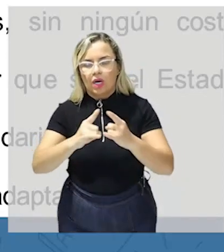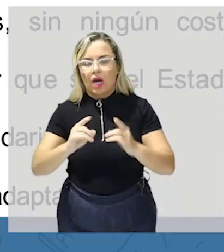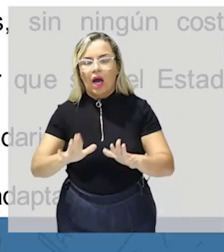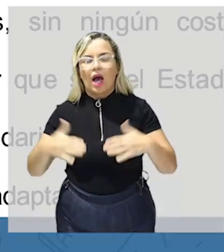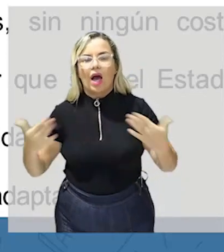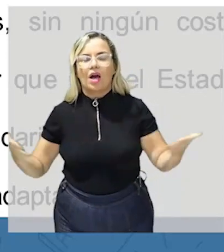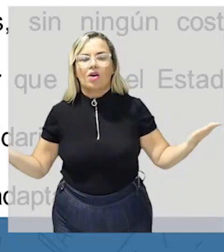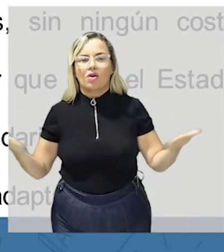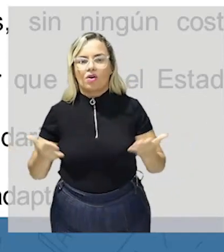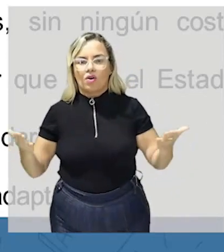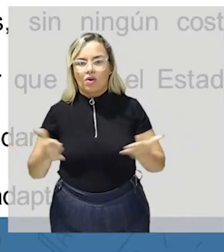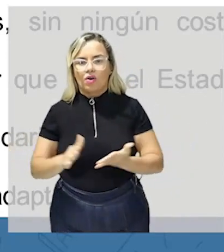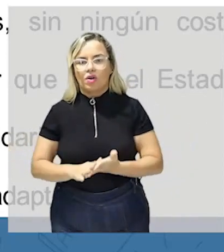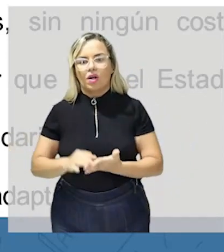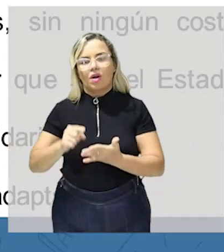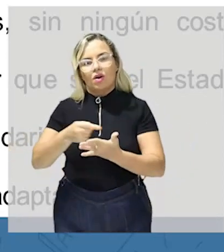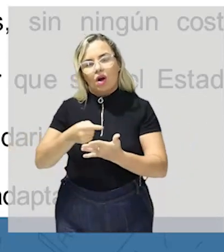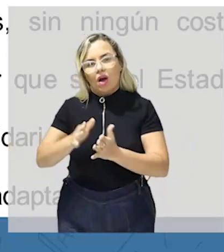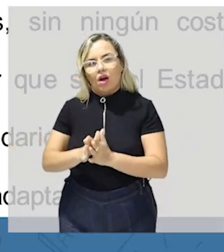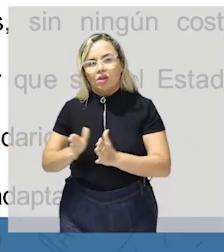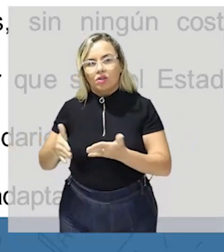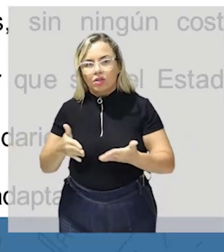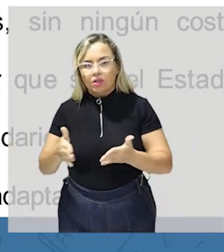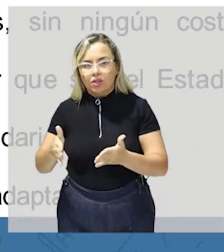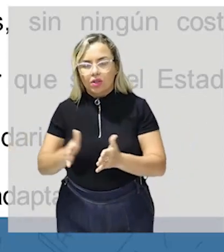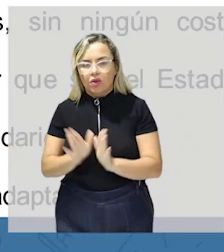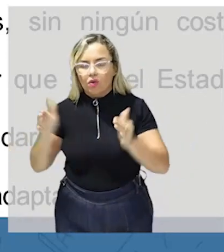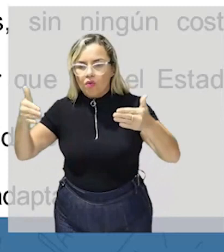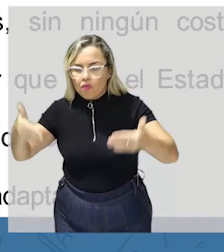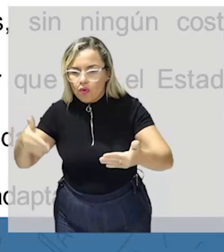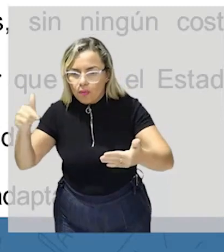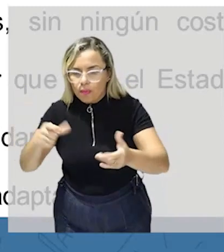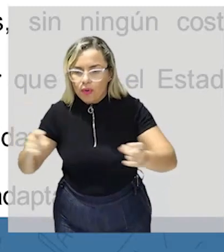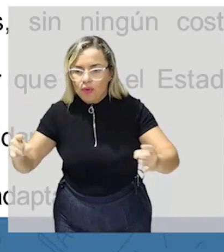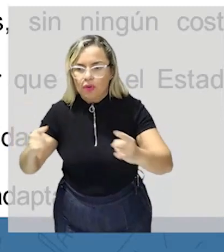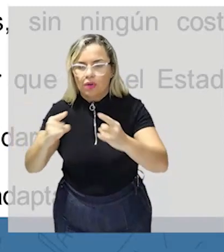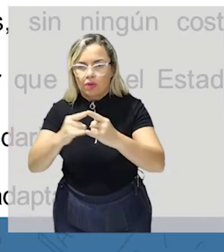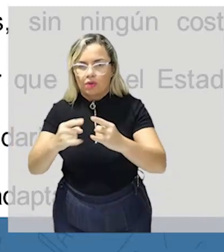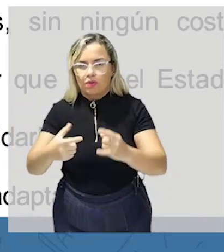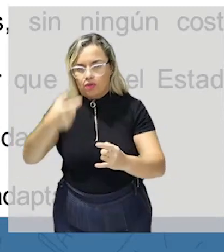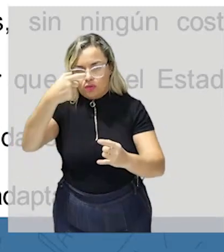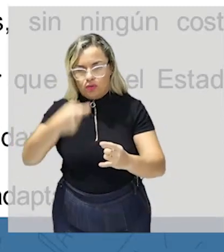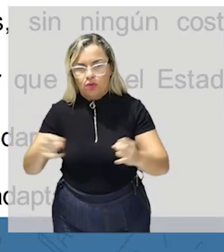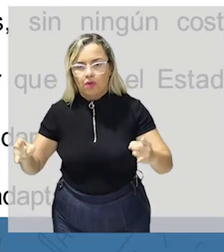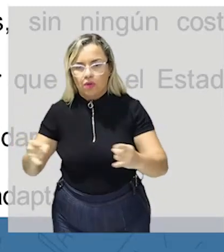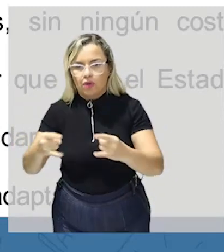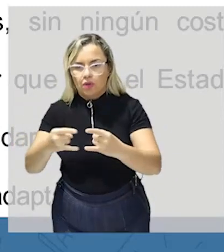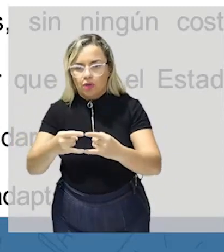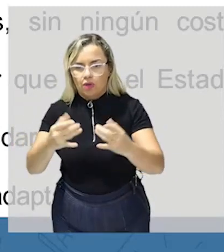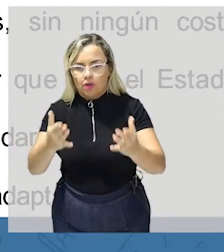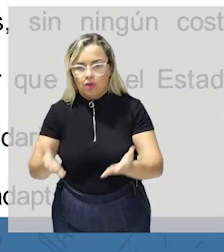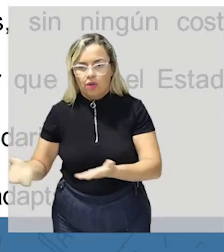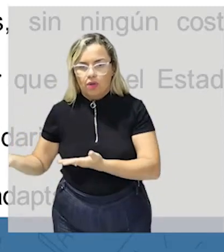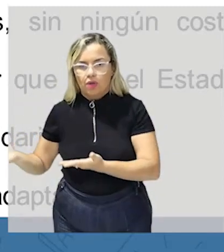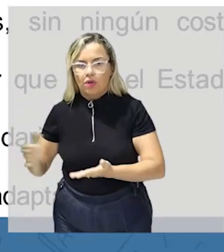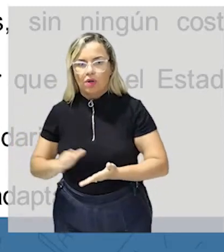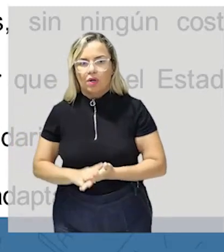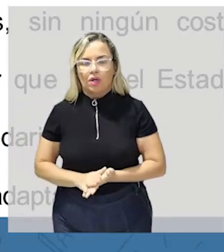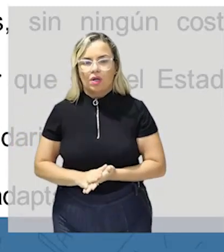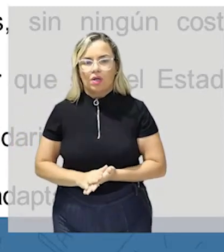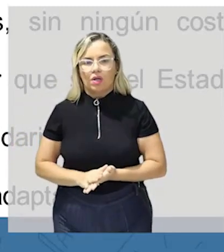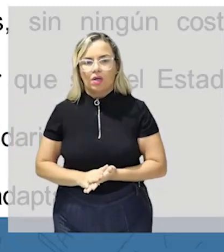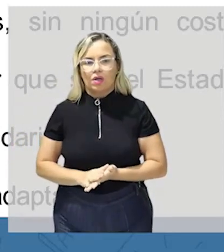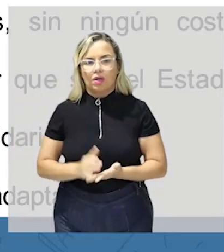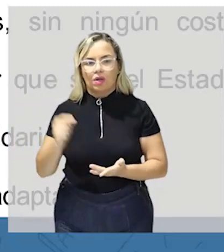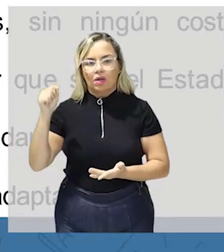porque a partir do momento que você destina para uma determinada instituição como é o caso da ex-solidária você passa a se